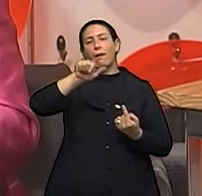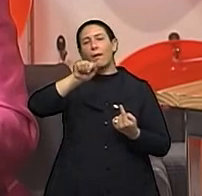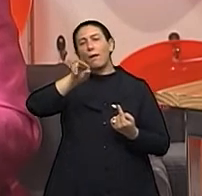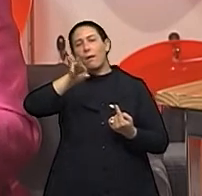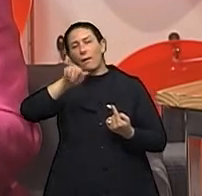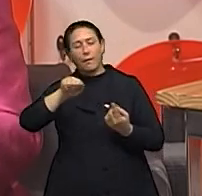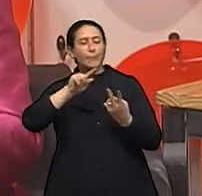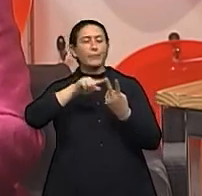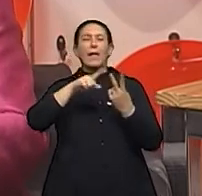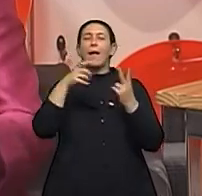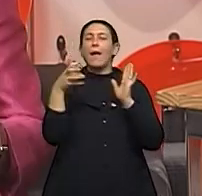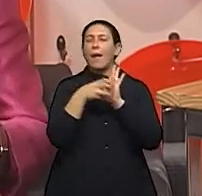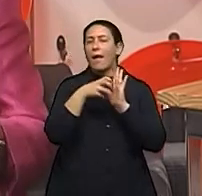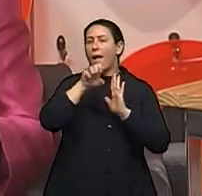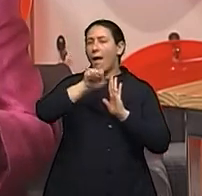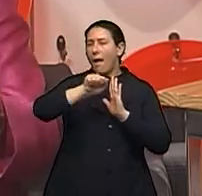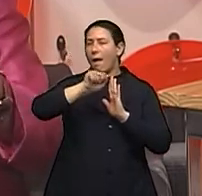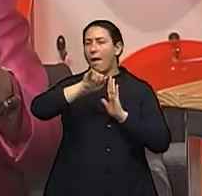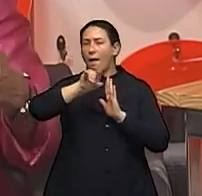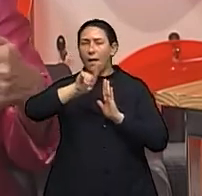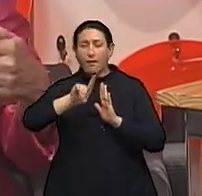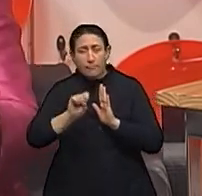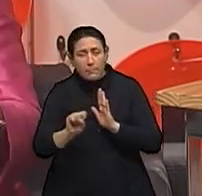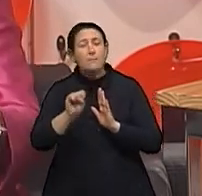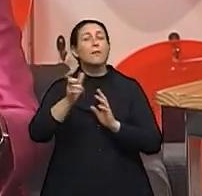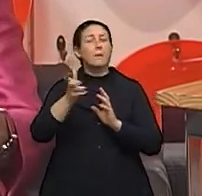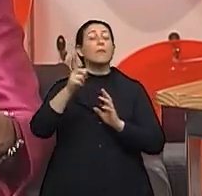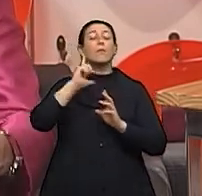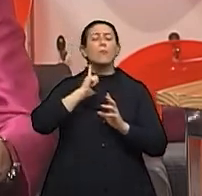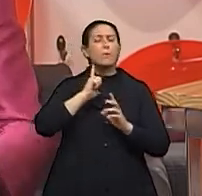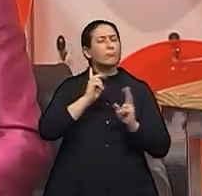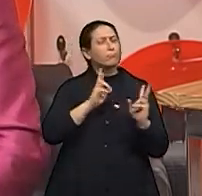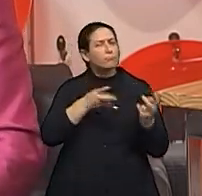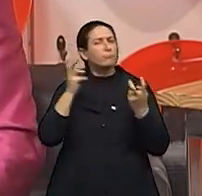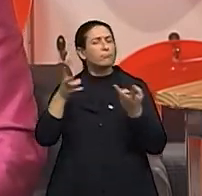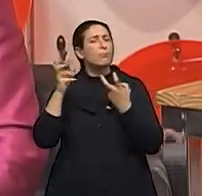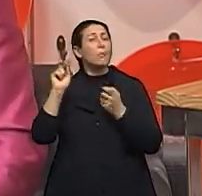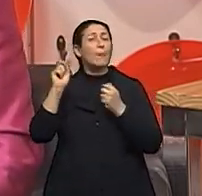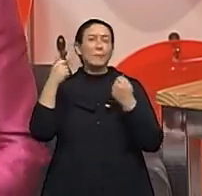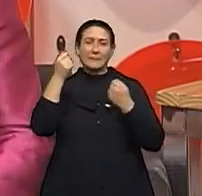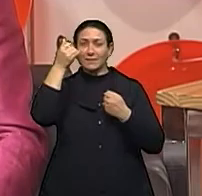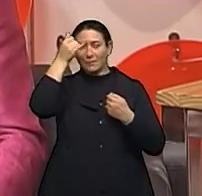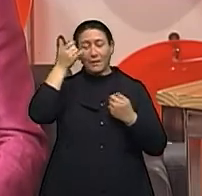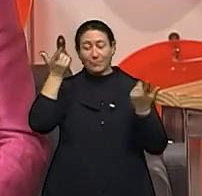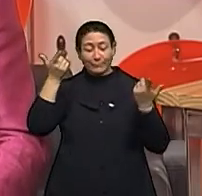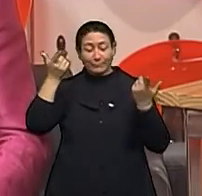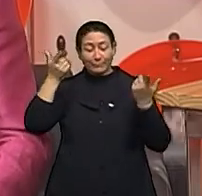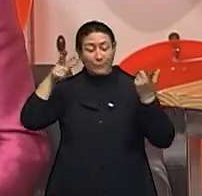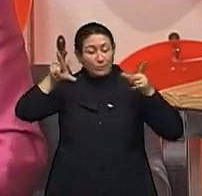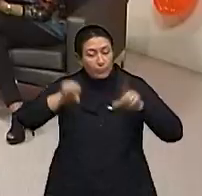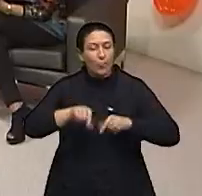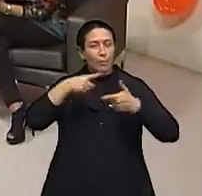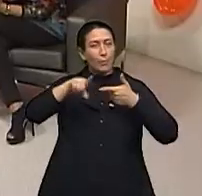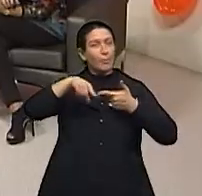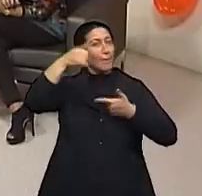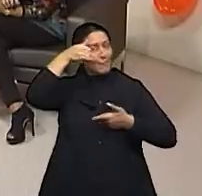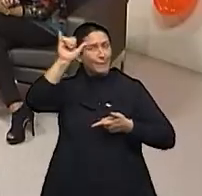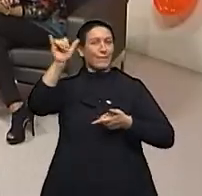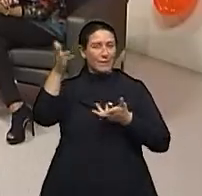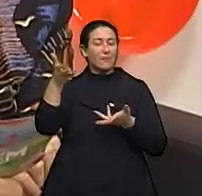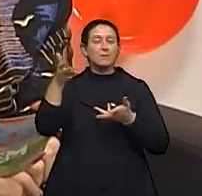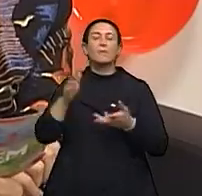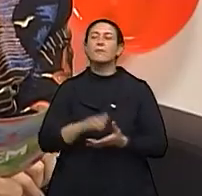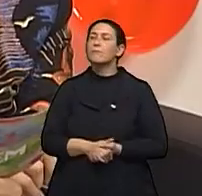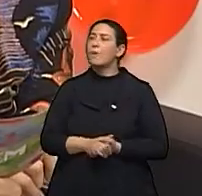como foi certas doenças, para que a gente coiba e diminua a prevenção, a incidência. A incidência, claro.